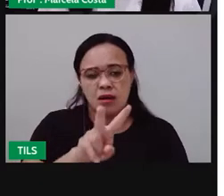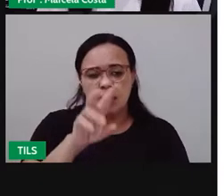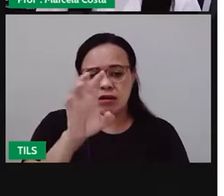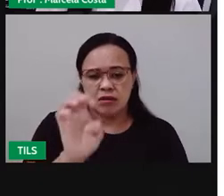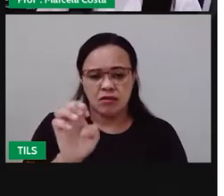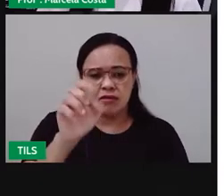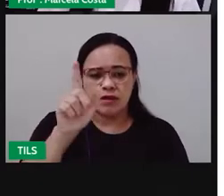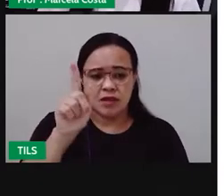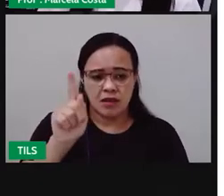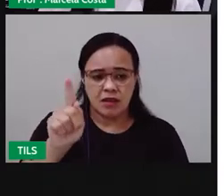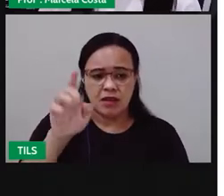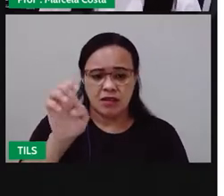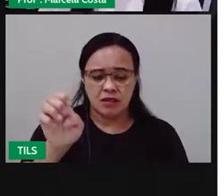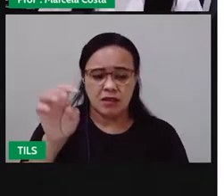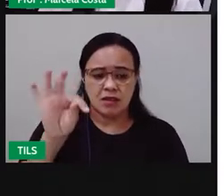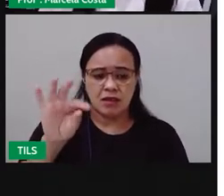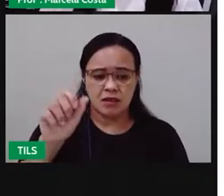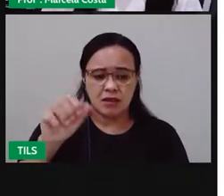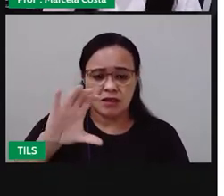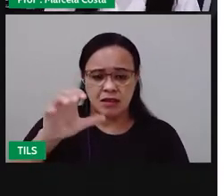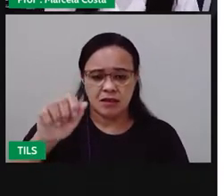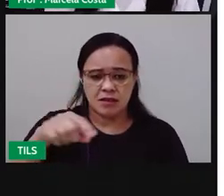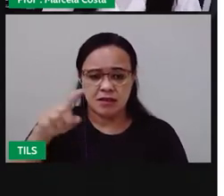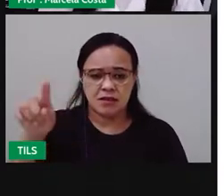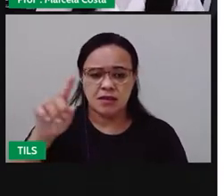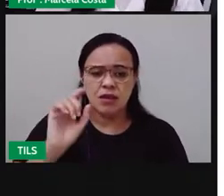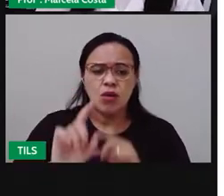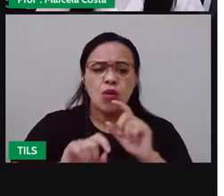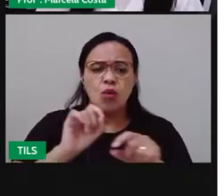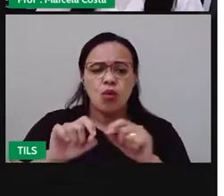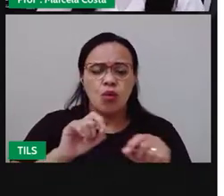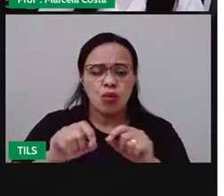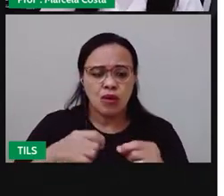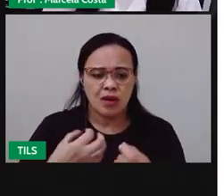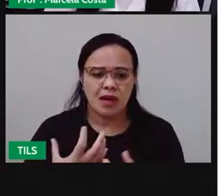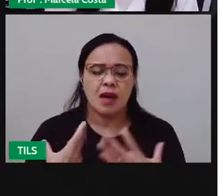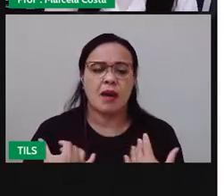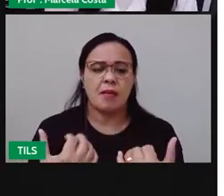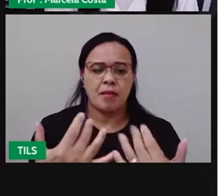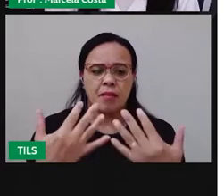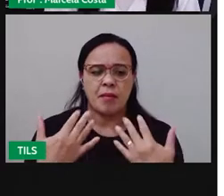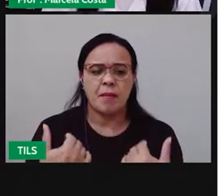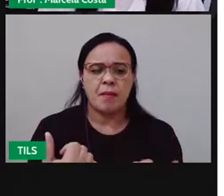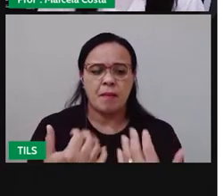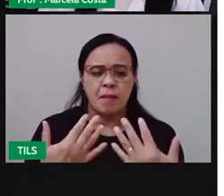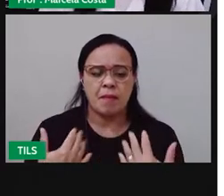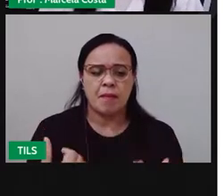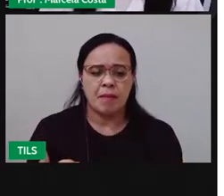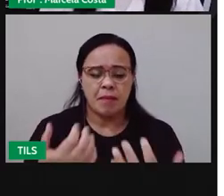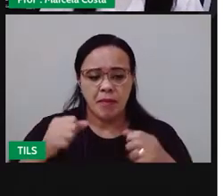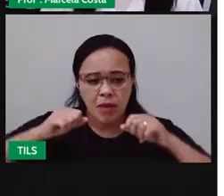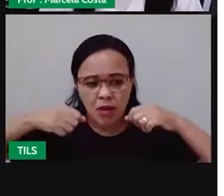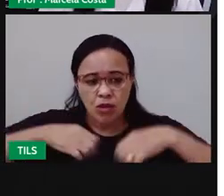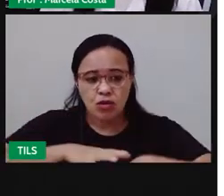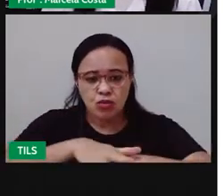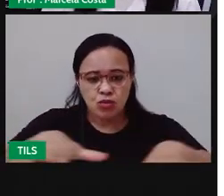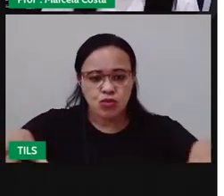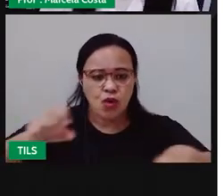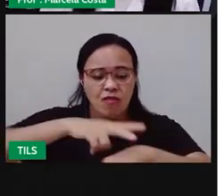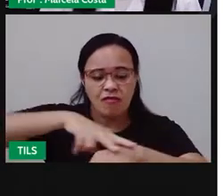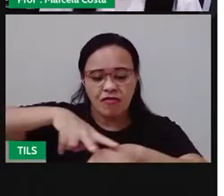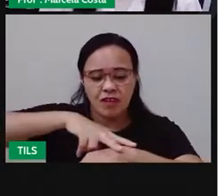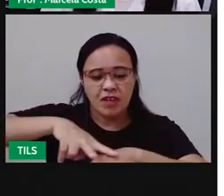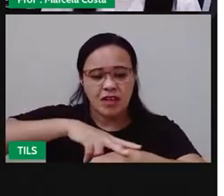Então, com essa aula, você vai aprender a reconhecer e a descrever as características do